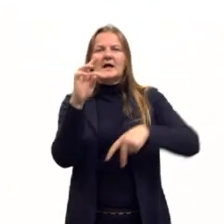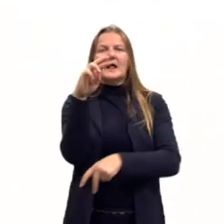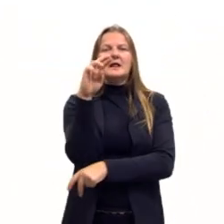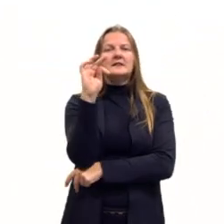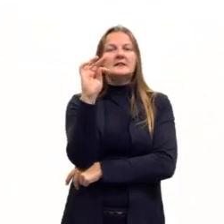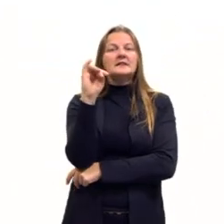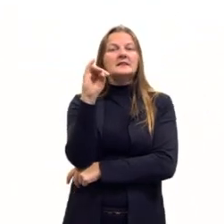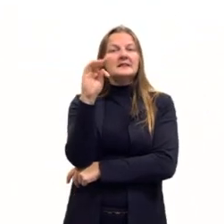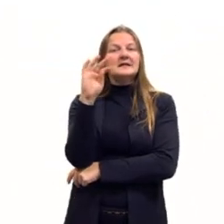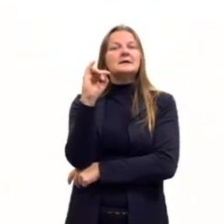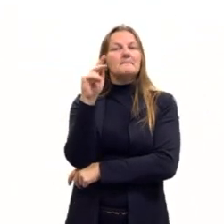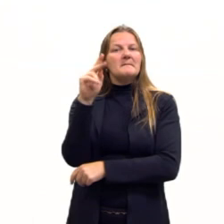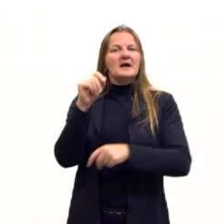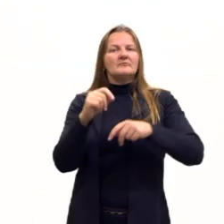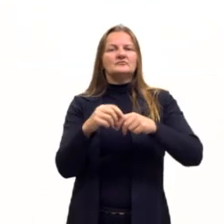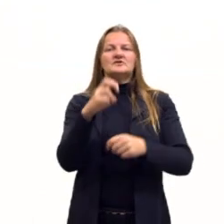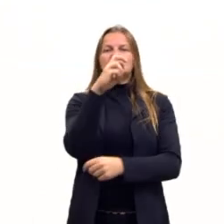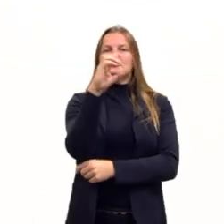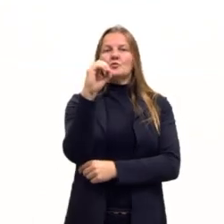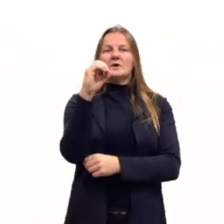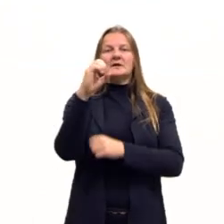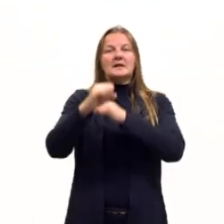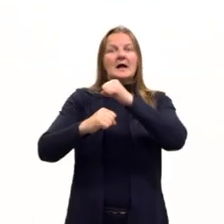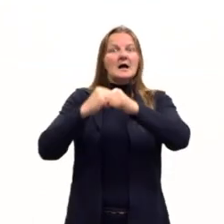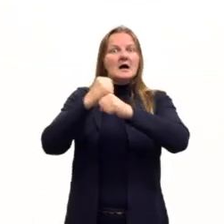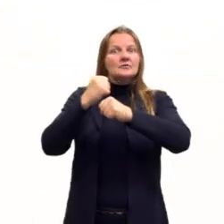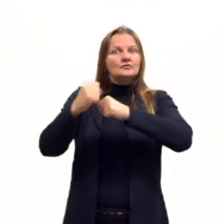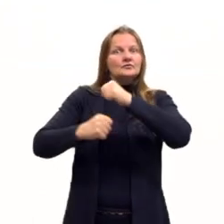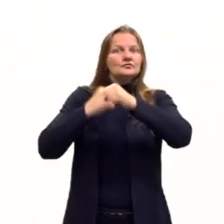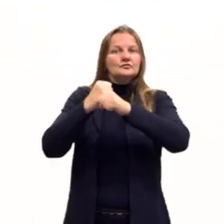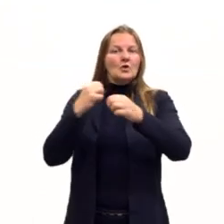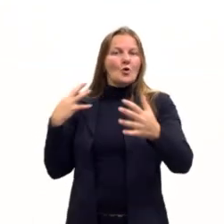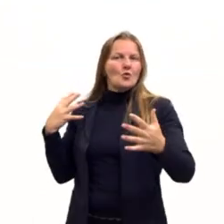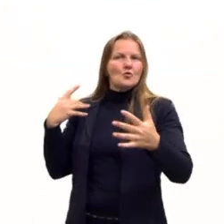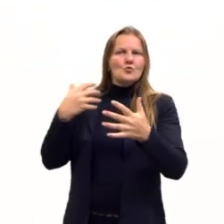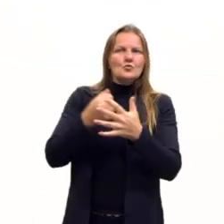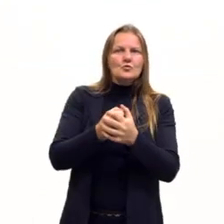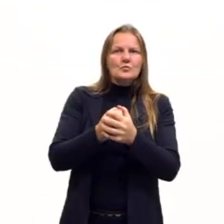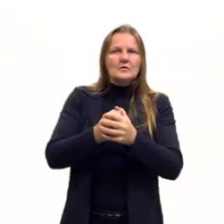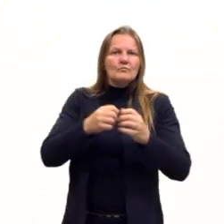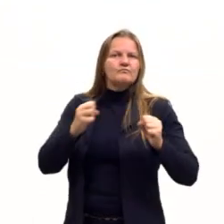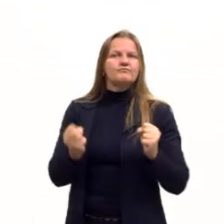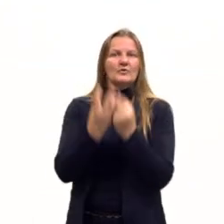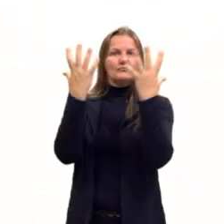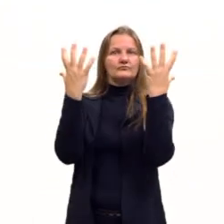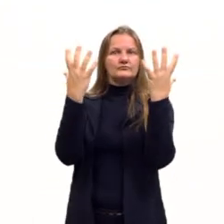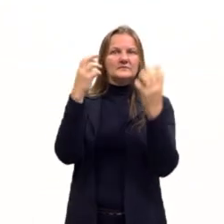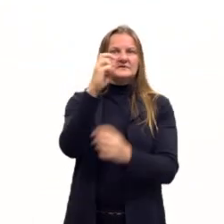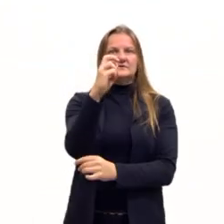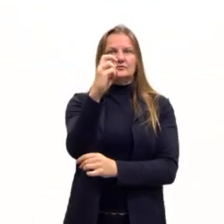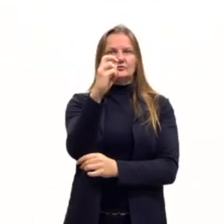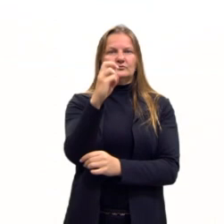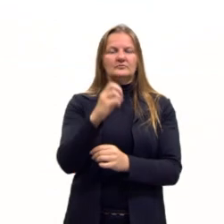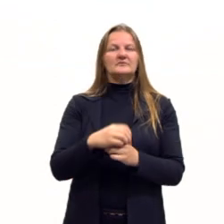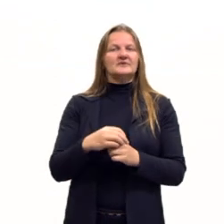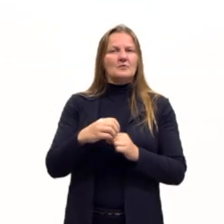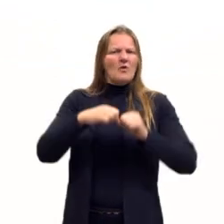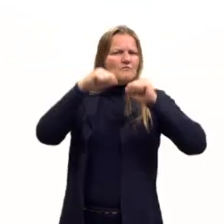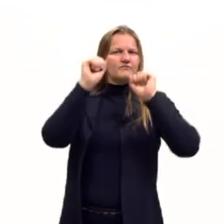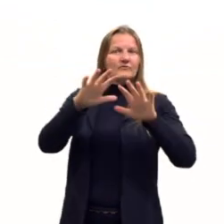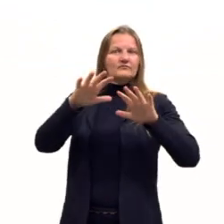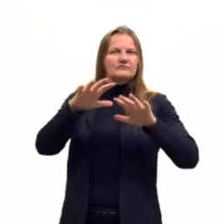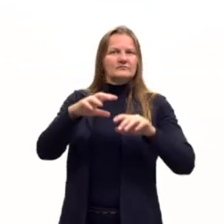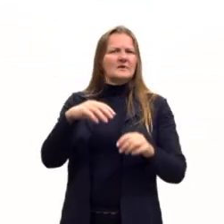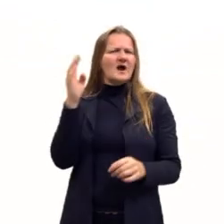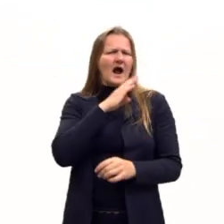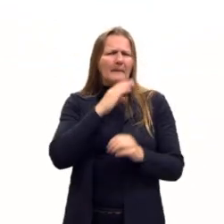slogan, 50 anos em 5. Então vamos evoluir, vamos crescer 50 anos, como se fosse 50 anos em